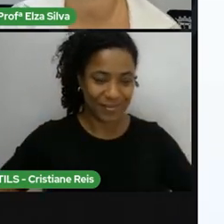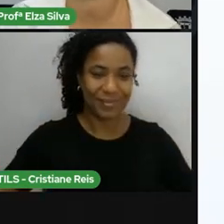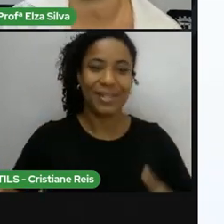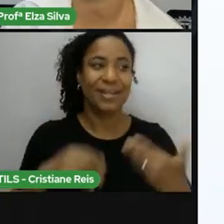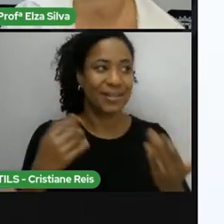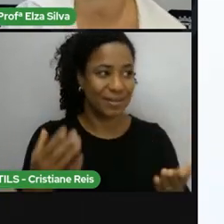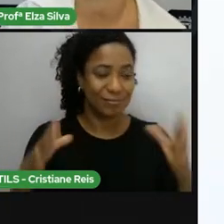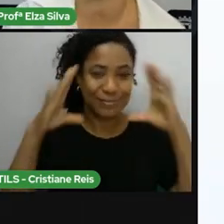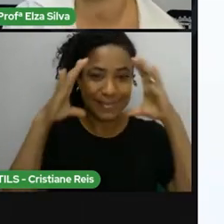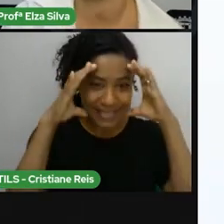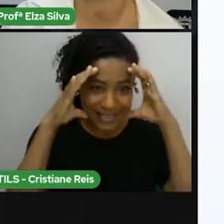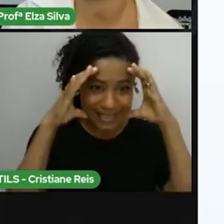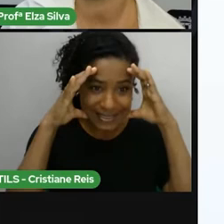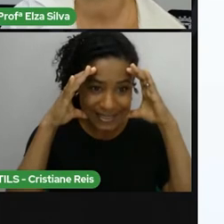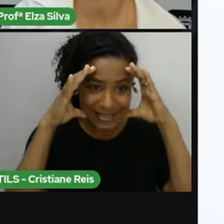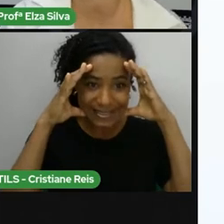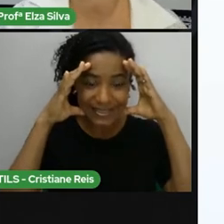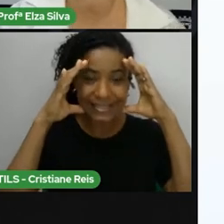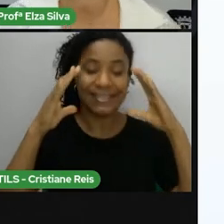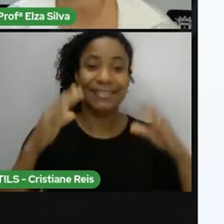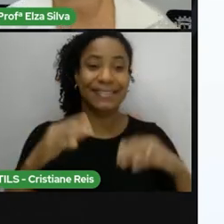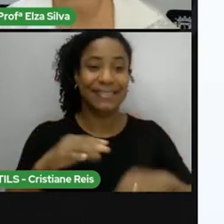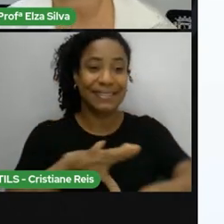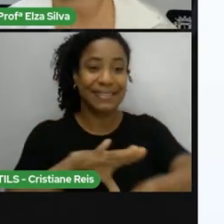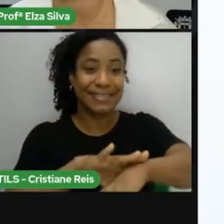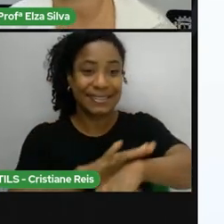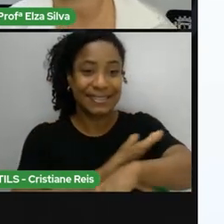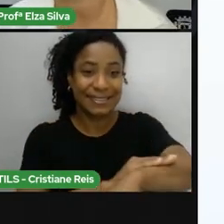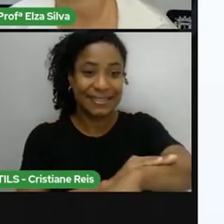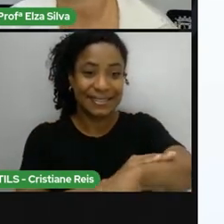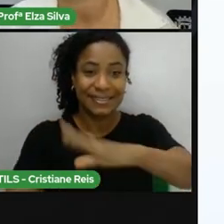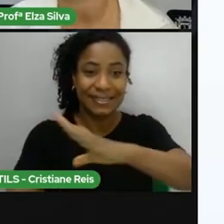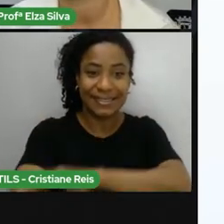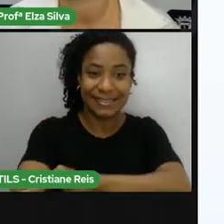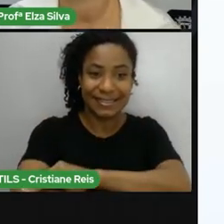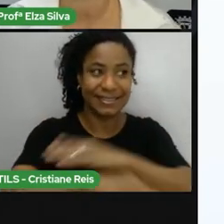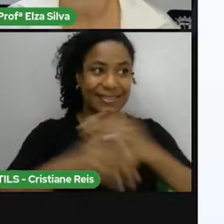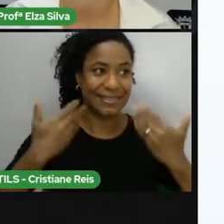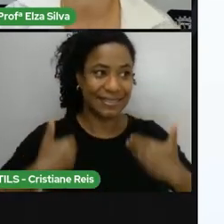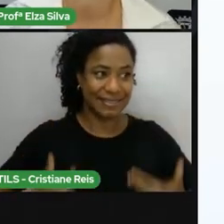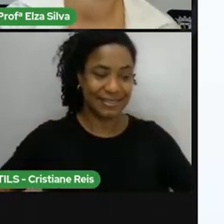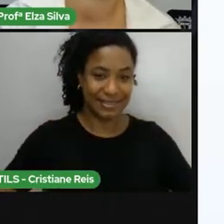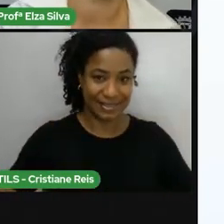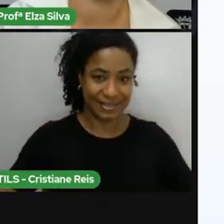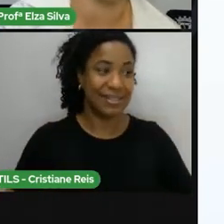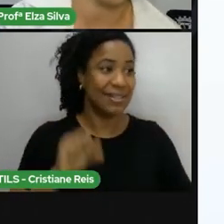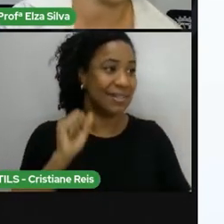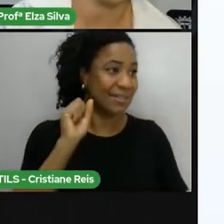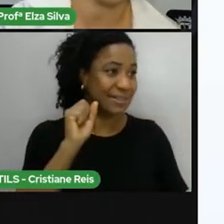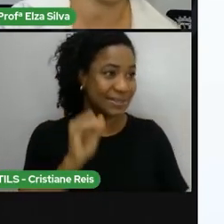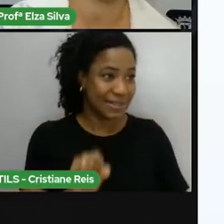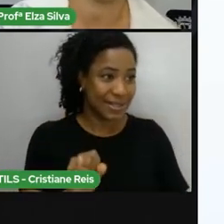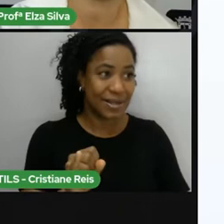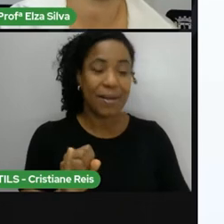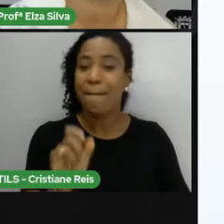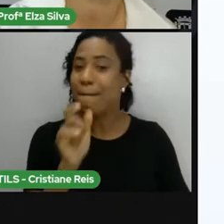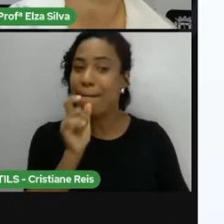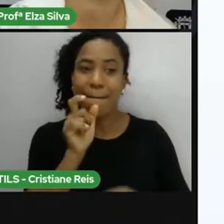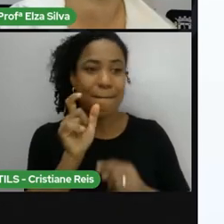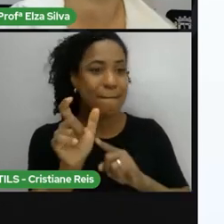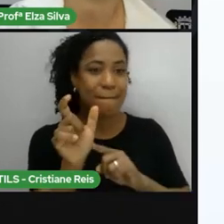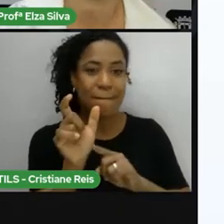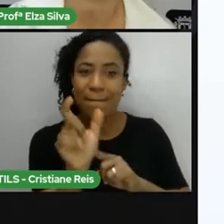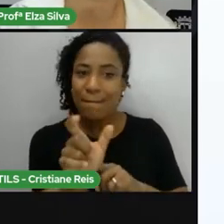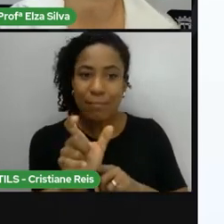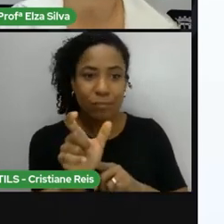recebendo Uma parte Do corpo humano E se você não conseguir Acertar a palavra Antes De todas as partes Do corpo humano